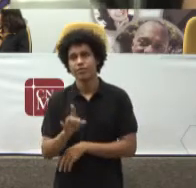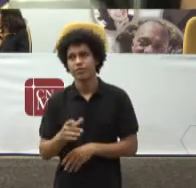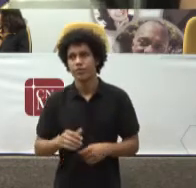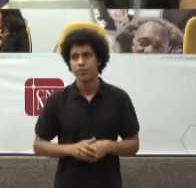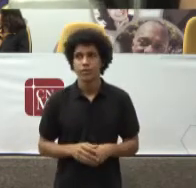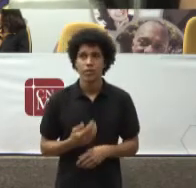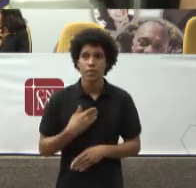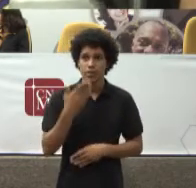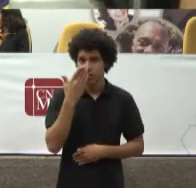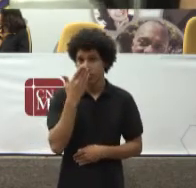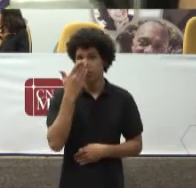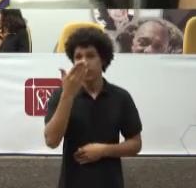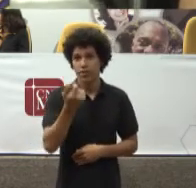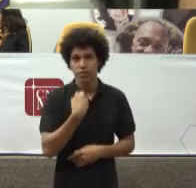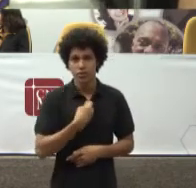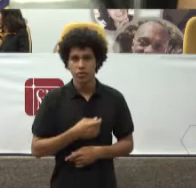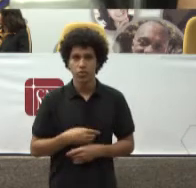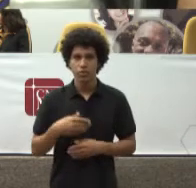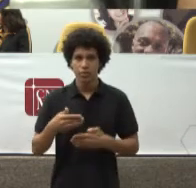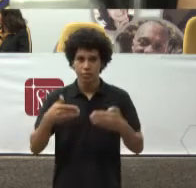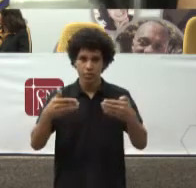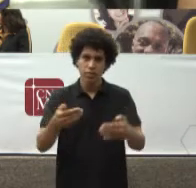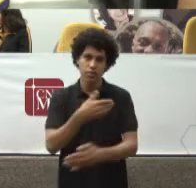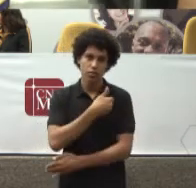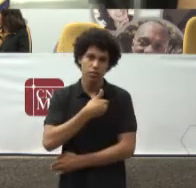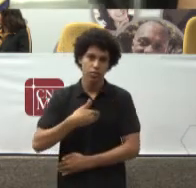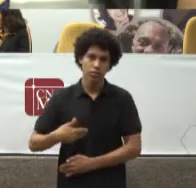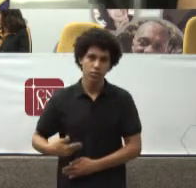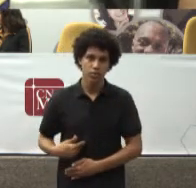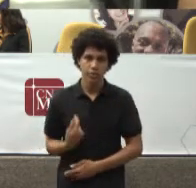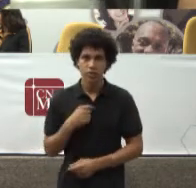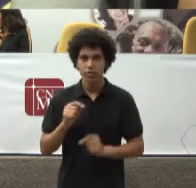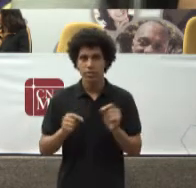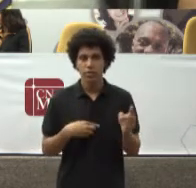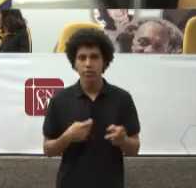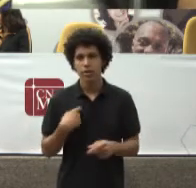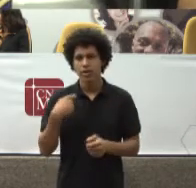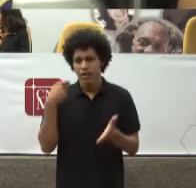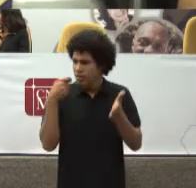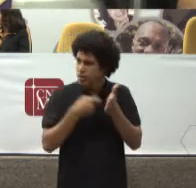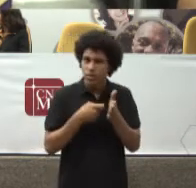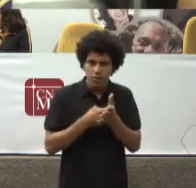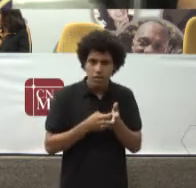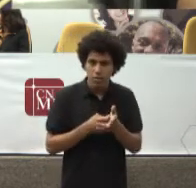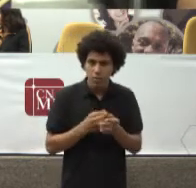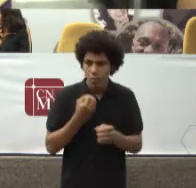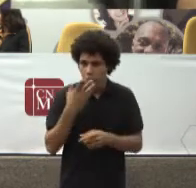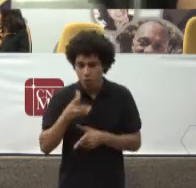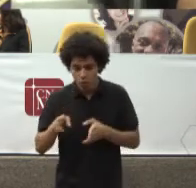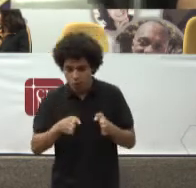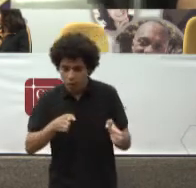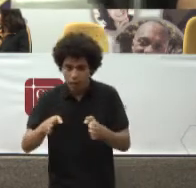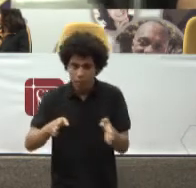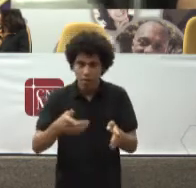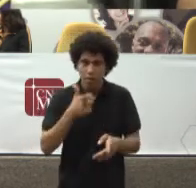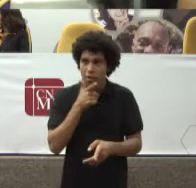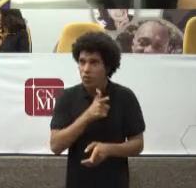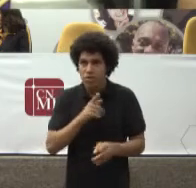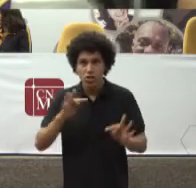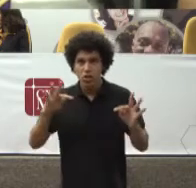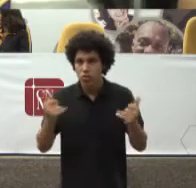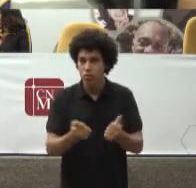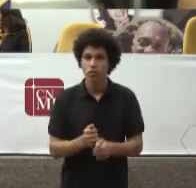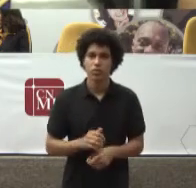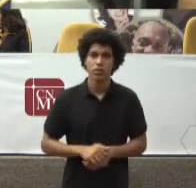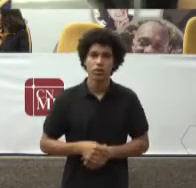Do CNJ Nessa questão Porque está Pavimentando realmente Um caminho Que será Certamente Seguido